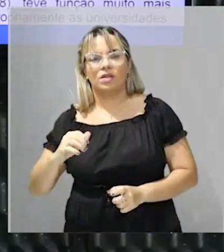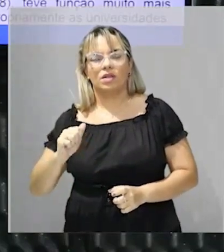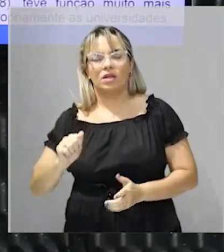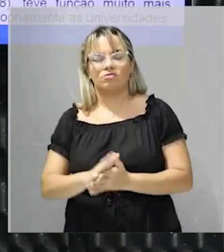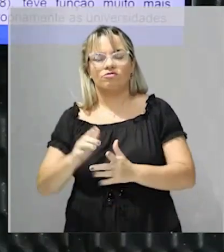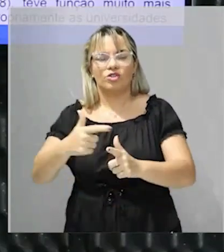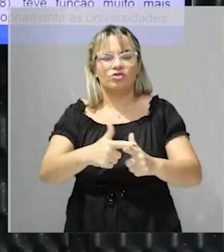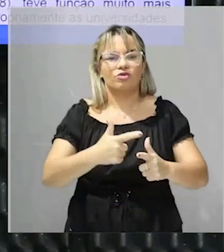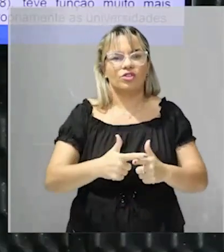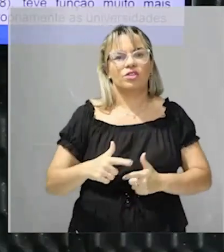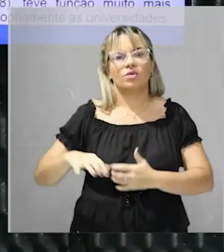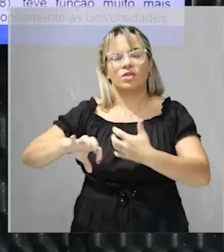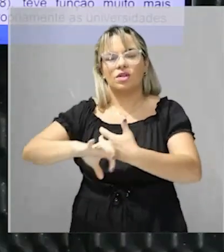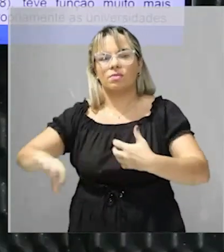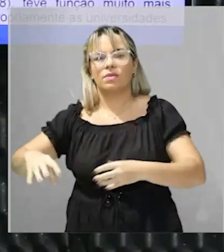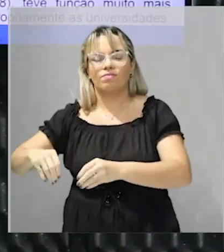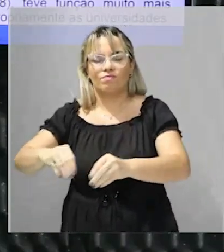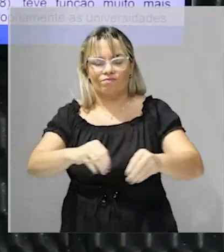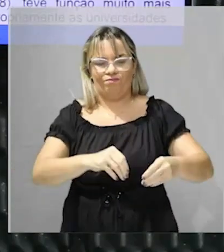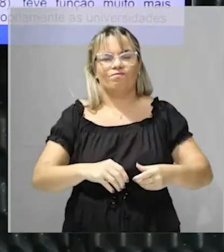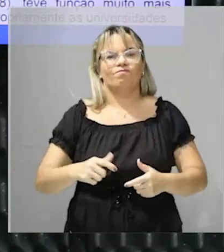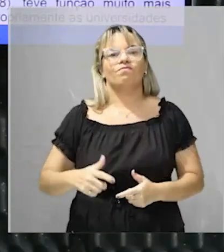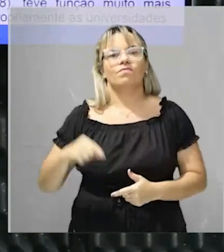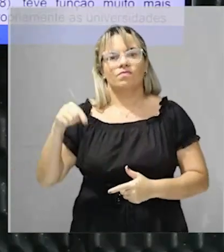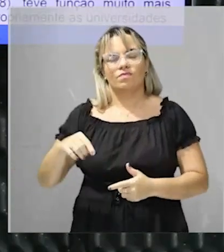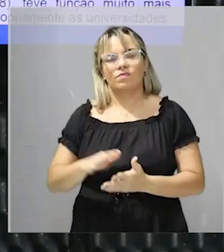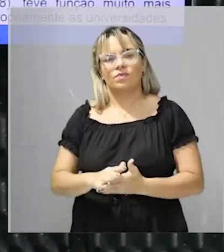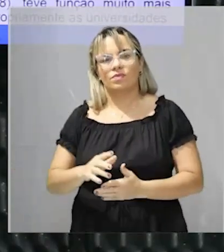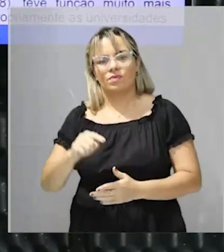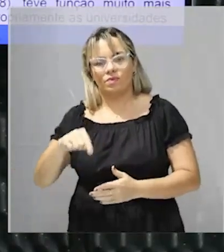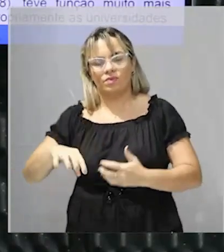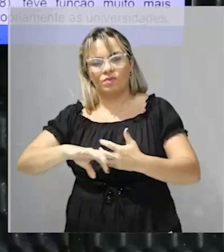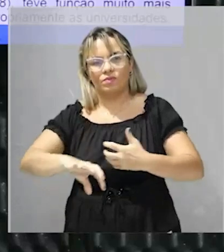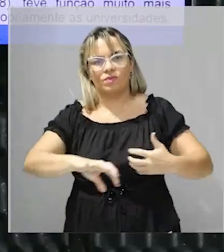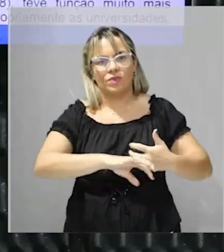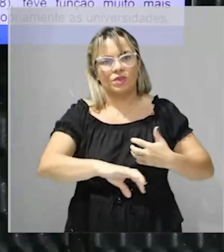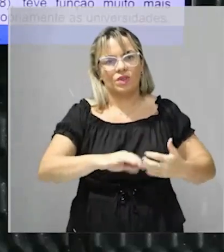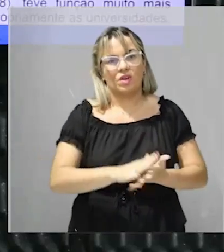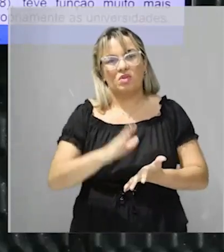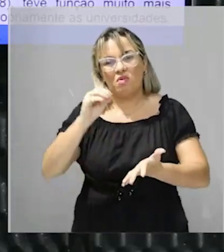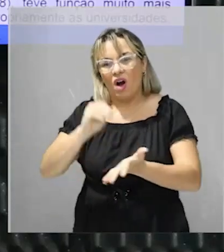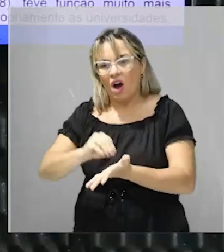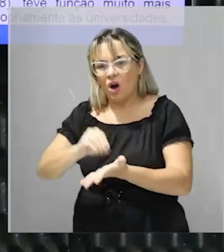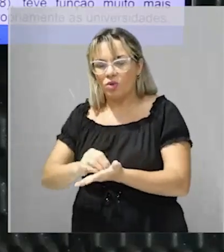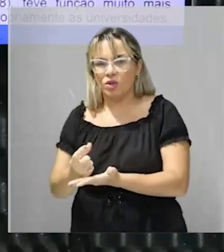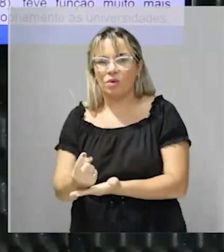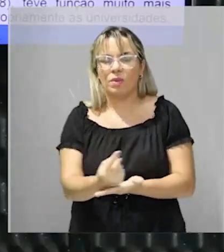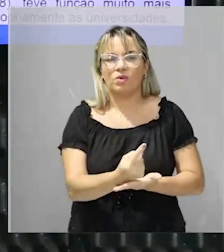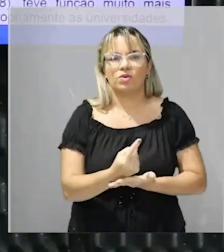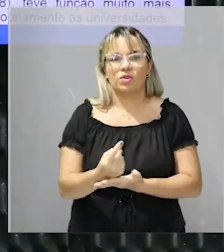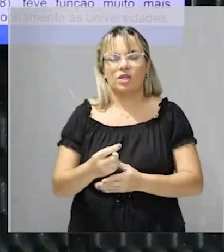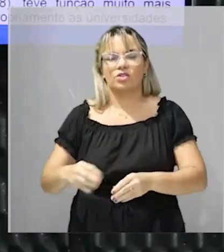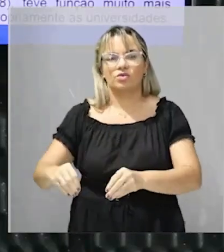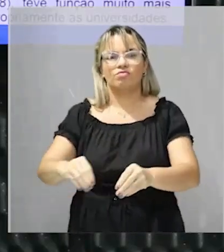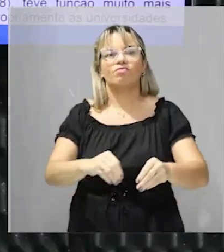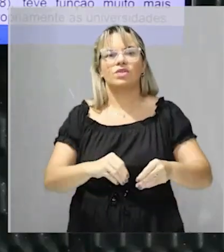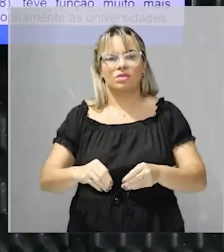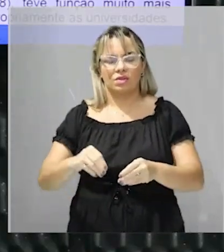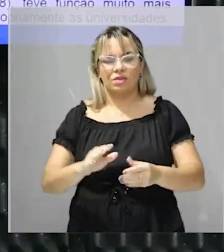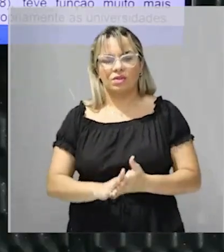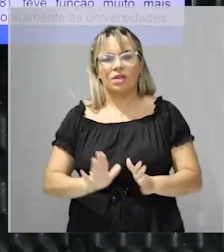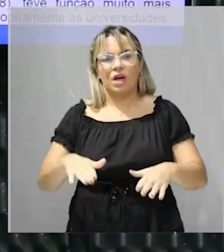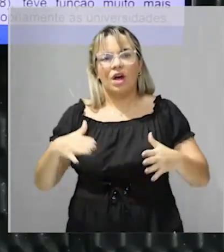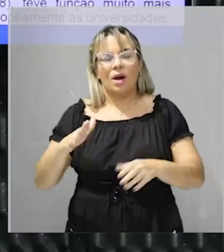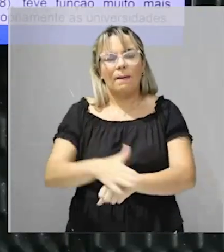fragmentação, de divisão, de falta de unidade. Essas colônias, na verdade,